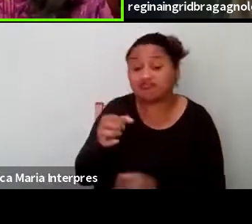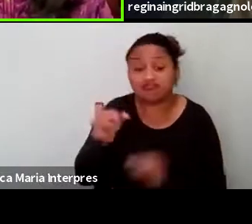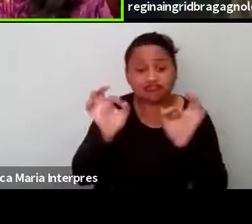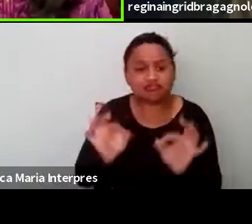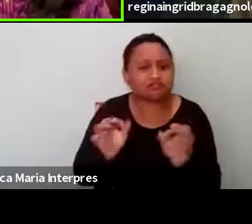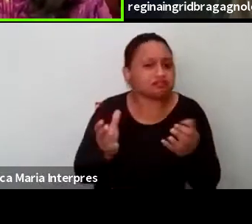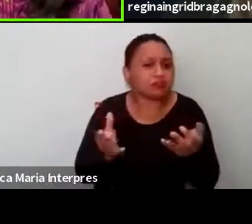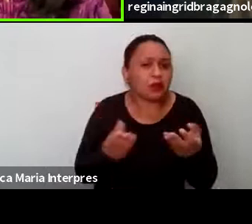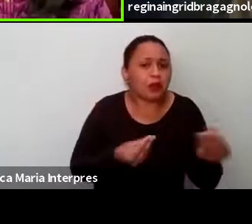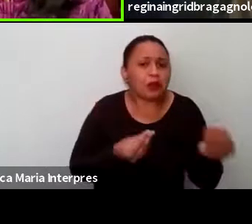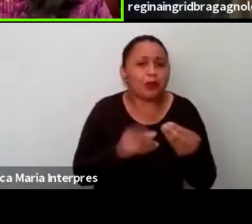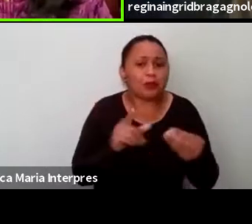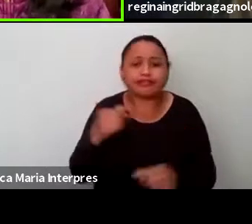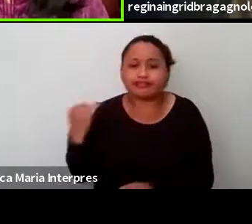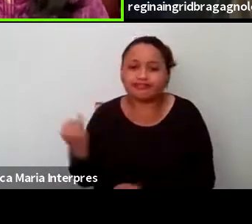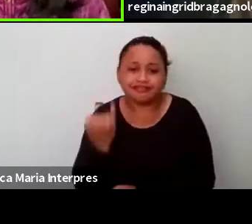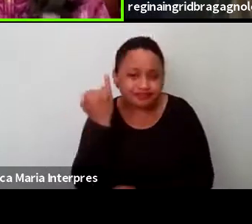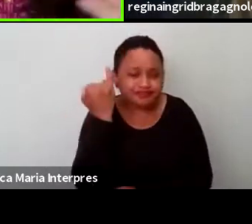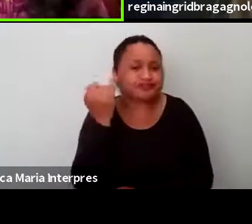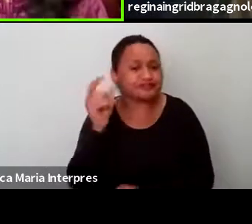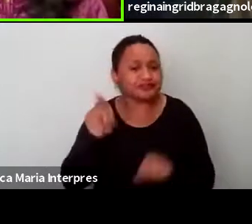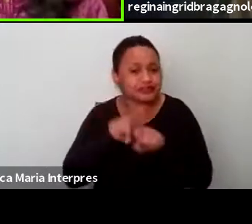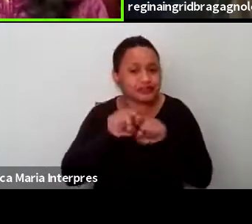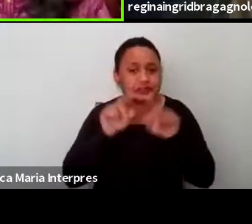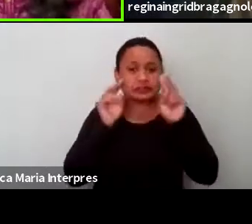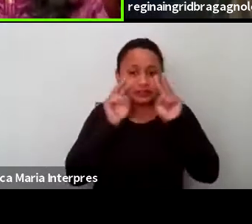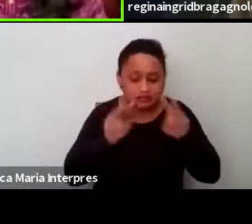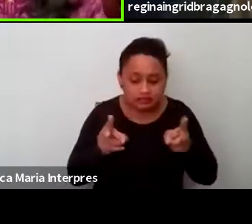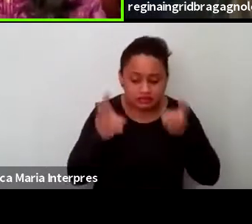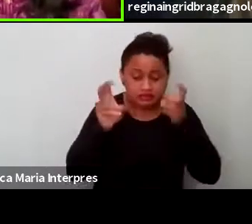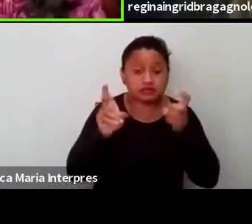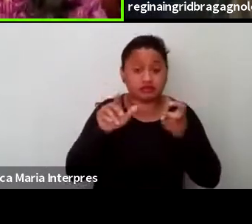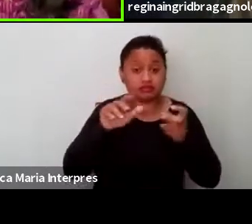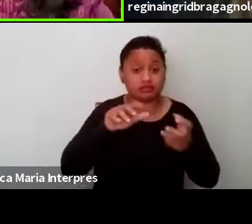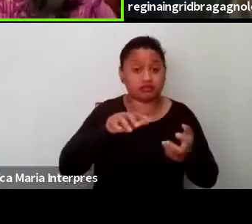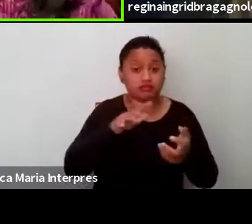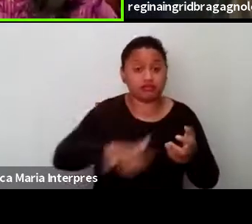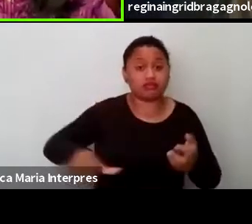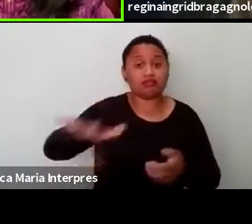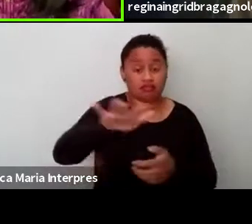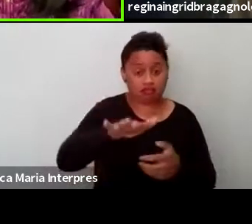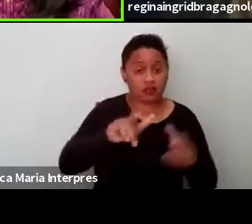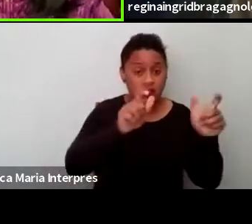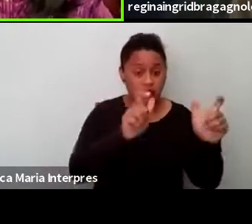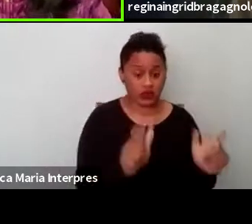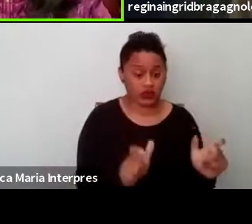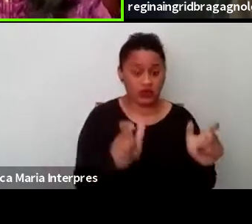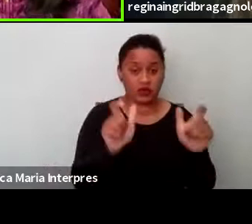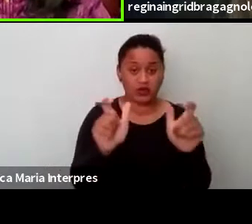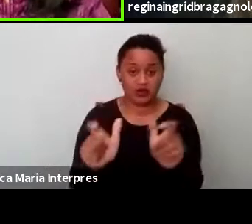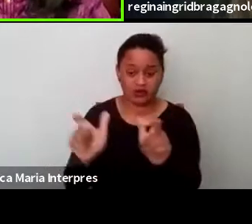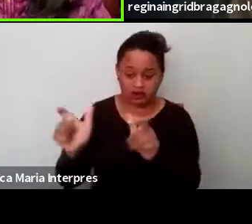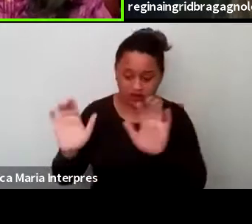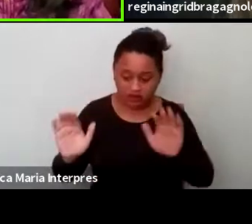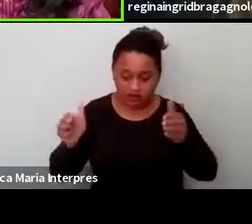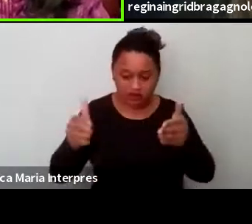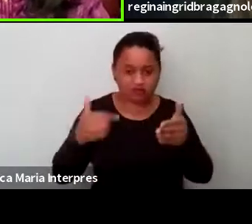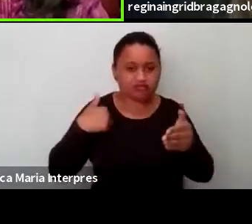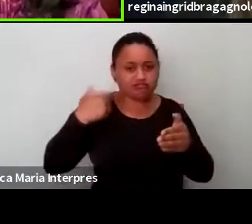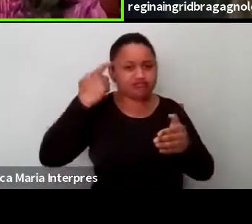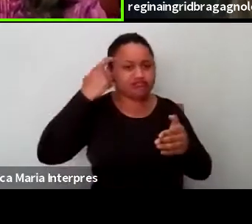fundamental olhar para esse universo local e repensar mesmo,